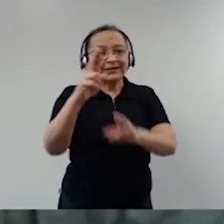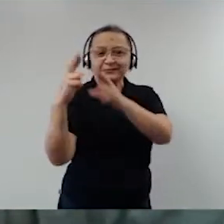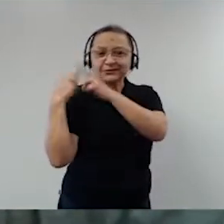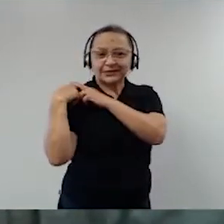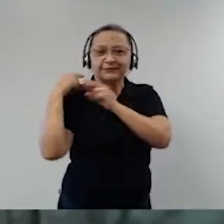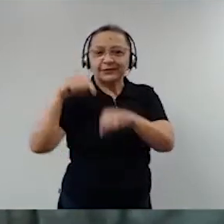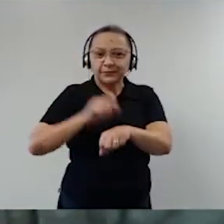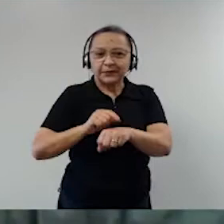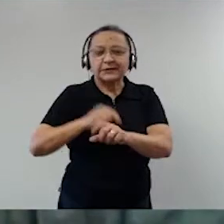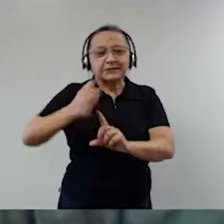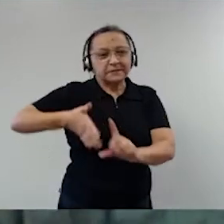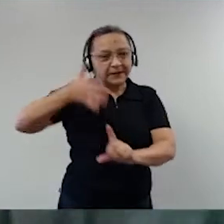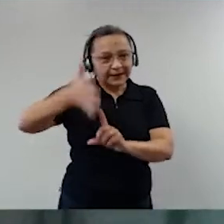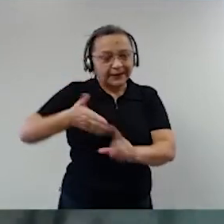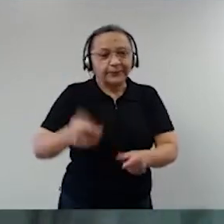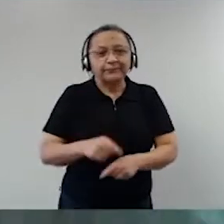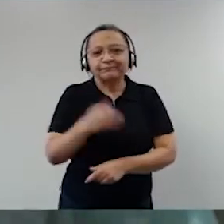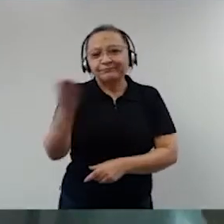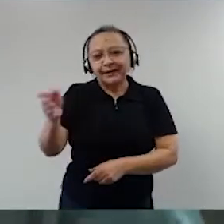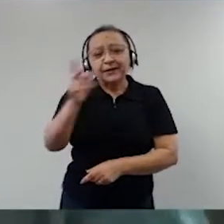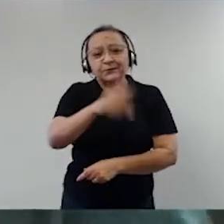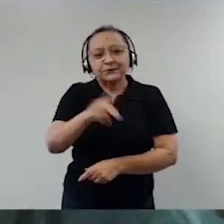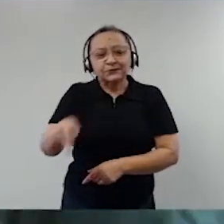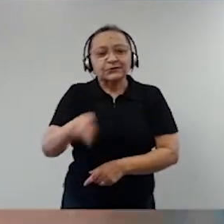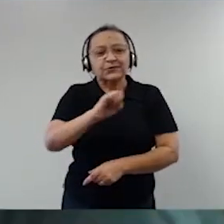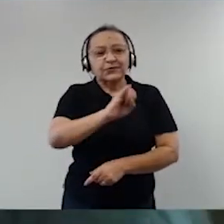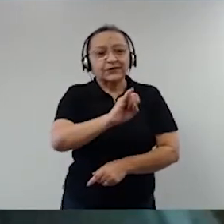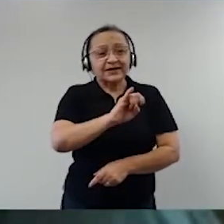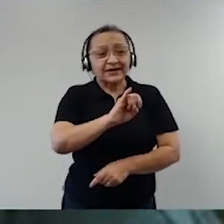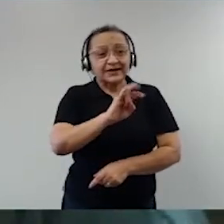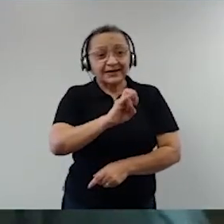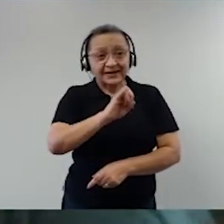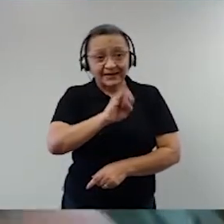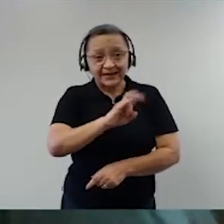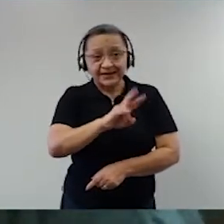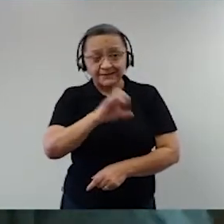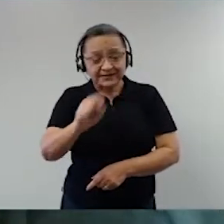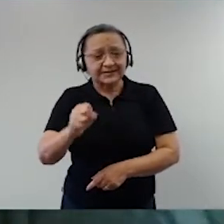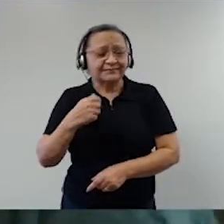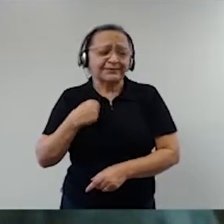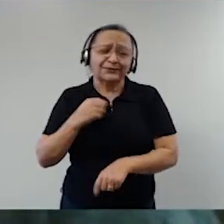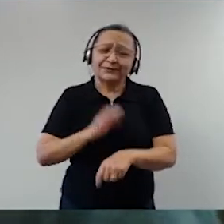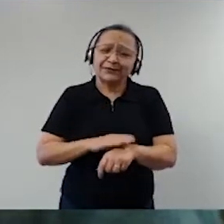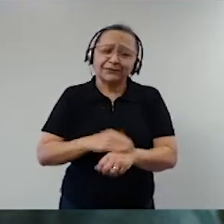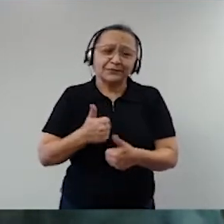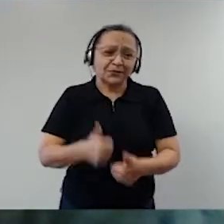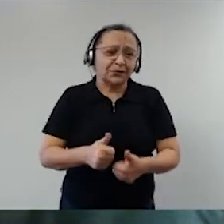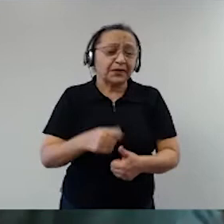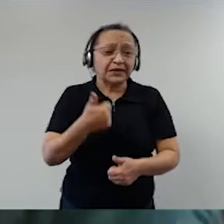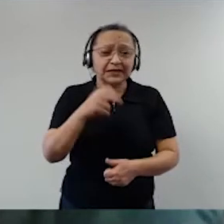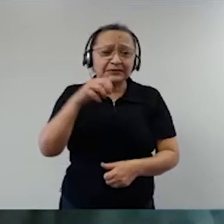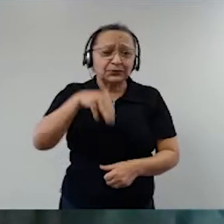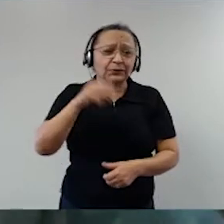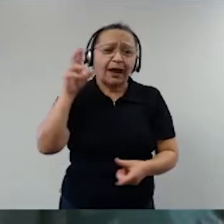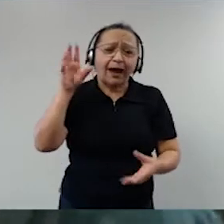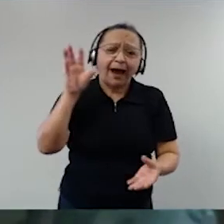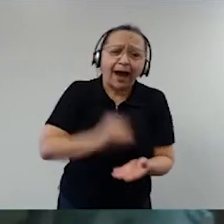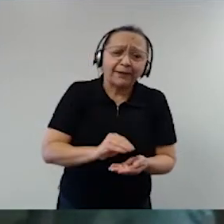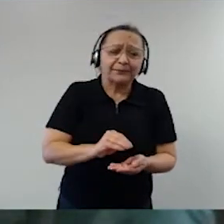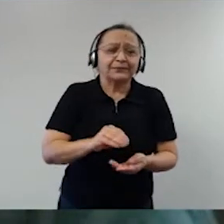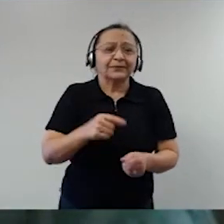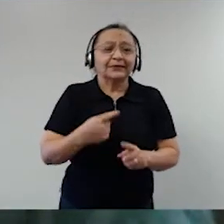Cruz, uma grande alegria estar aqui neste painel. A minha exposição em 15 minutos é muito rápida, participei dos debates